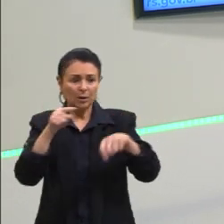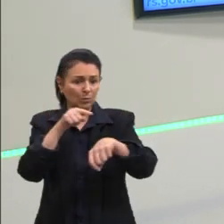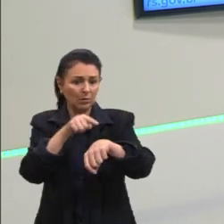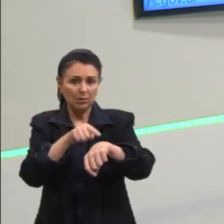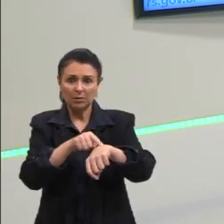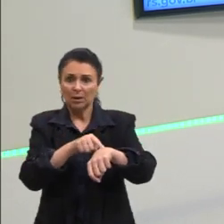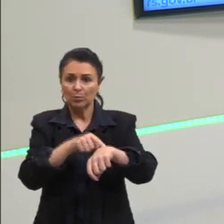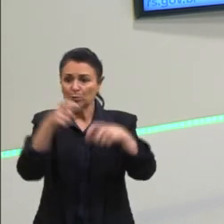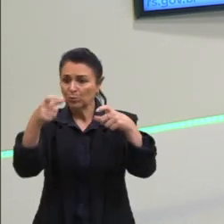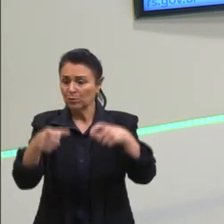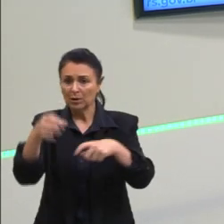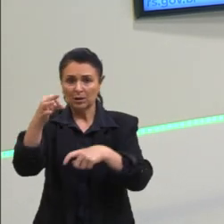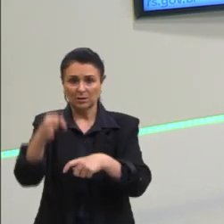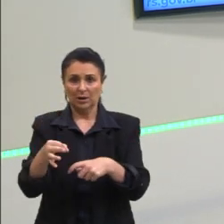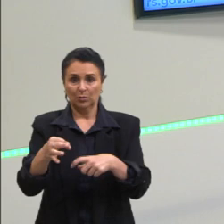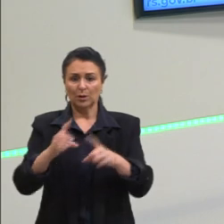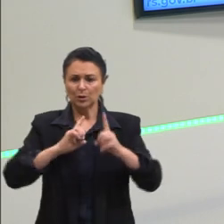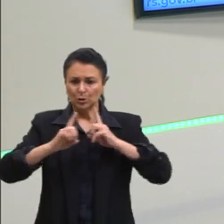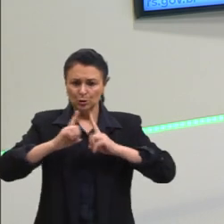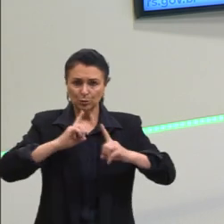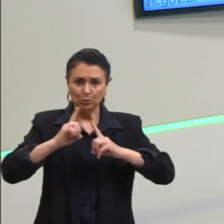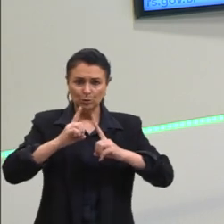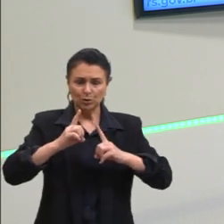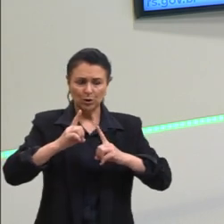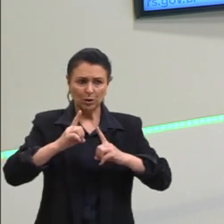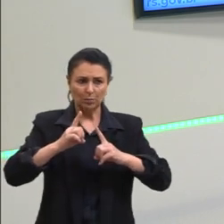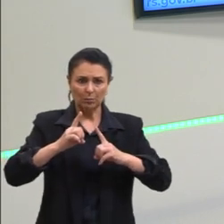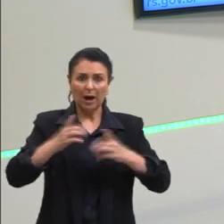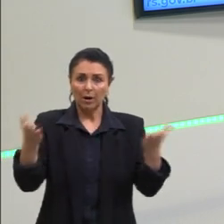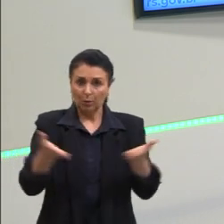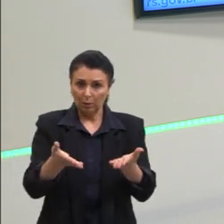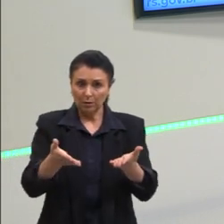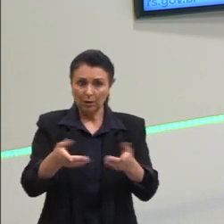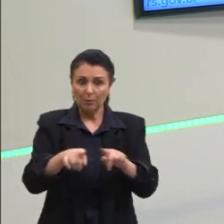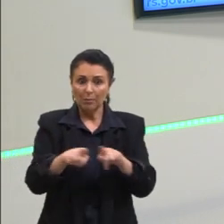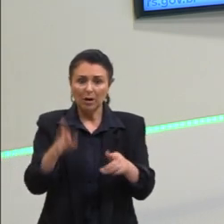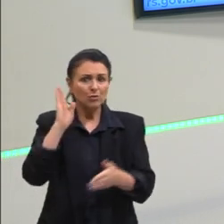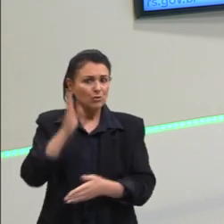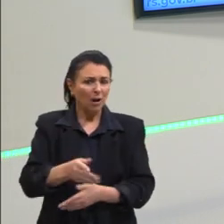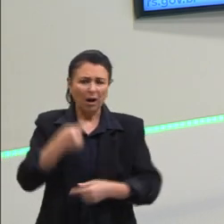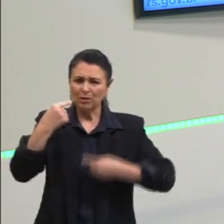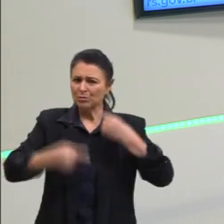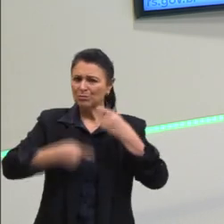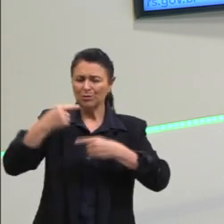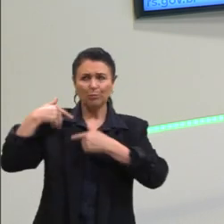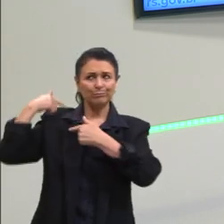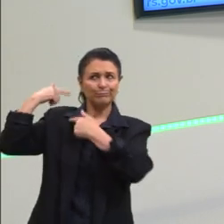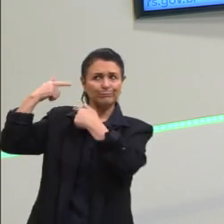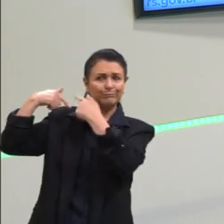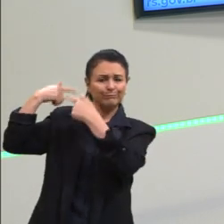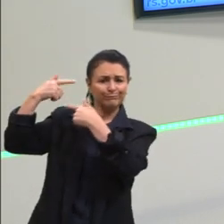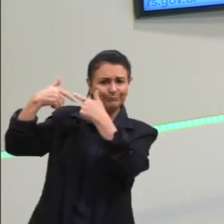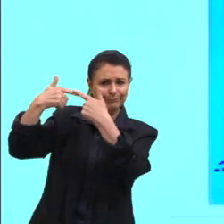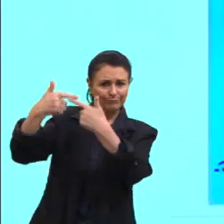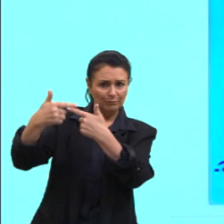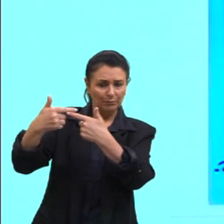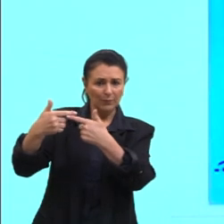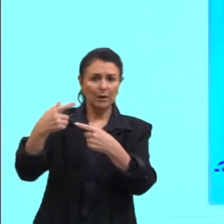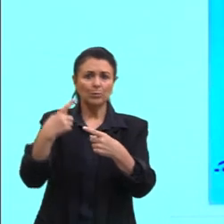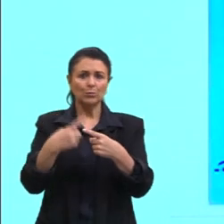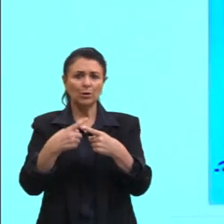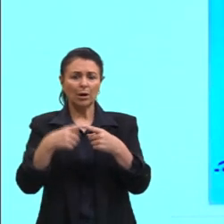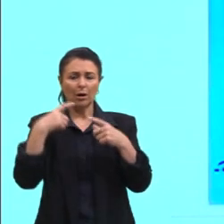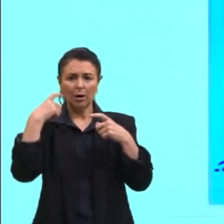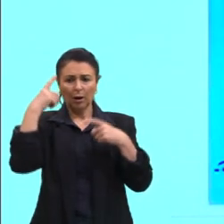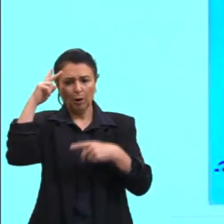discute hoje, mas que também já se discutia no passado e com certeza com a forma que a humanidade está